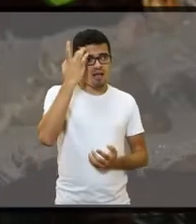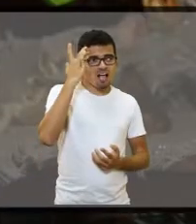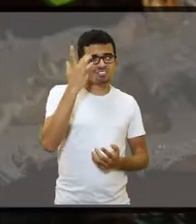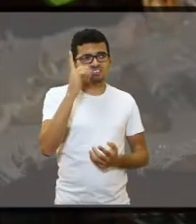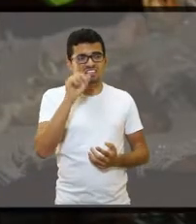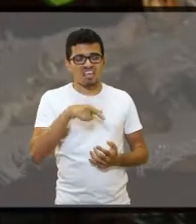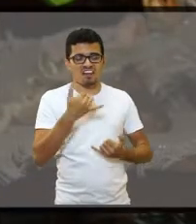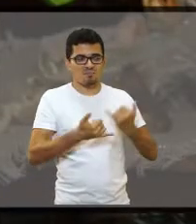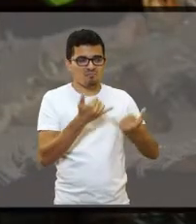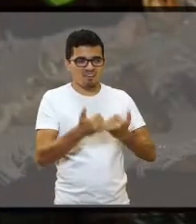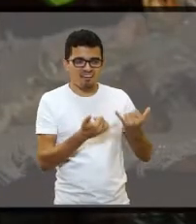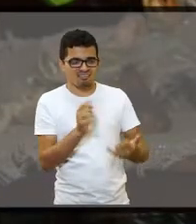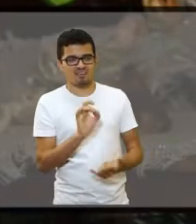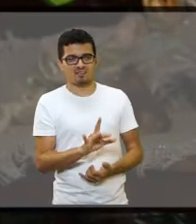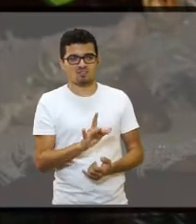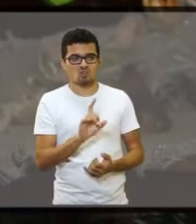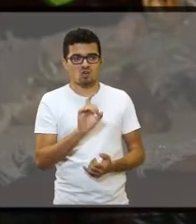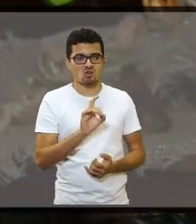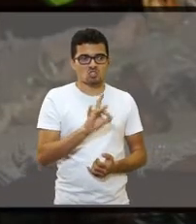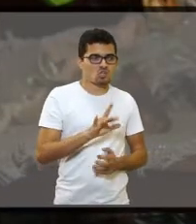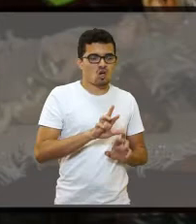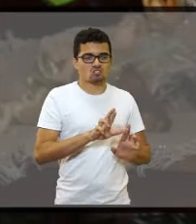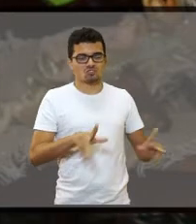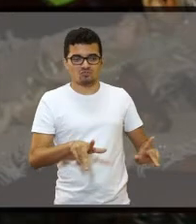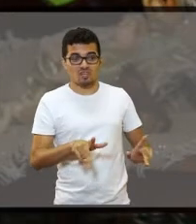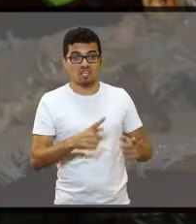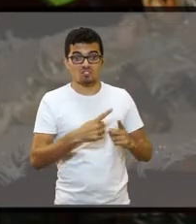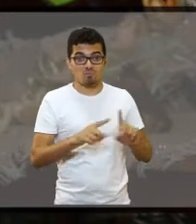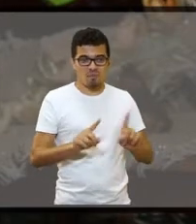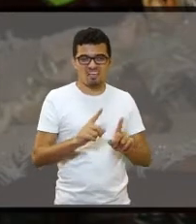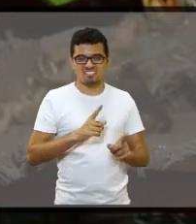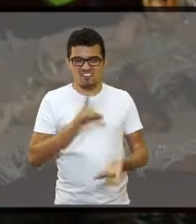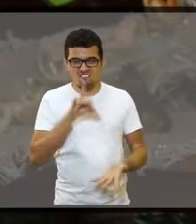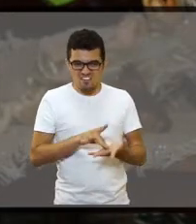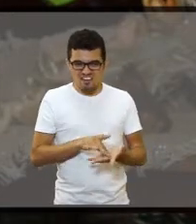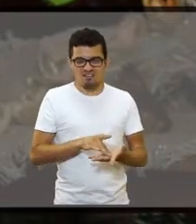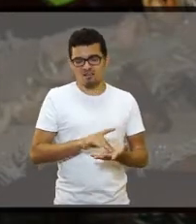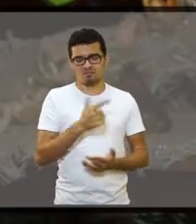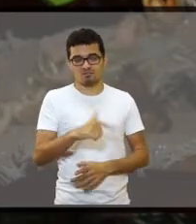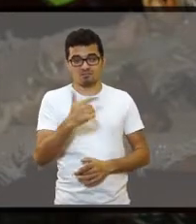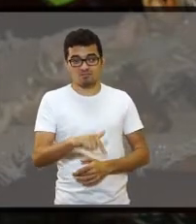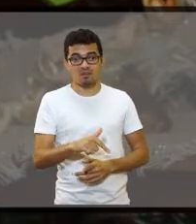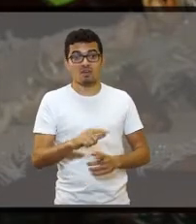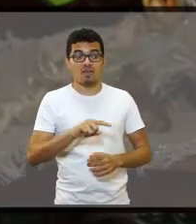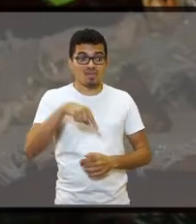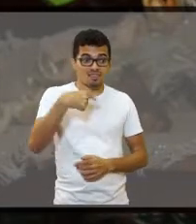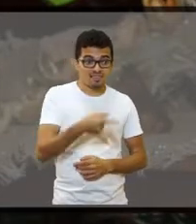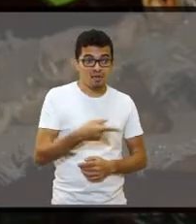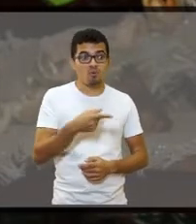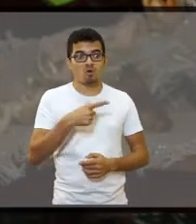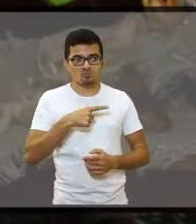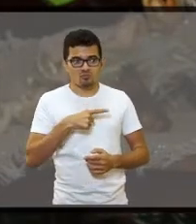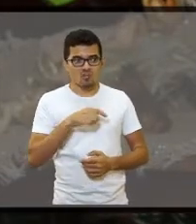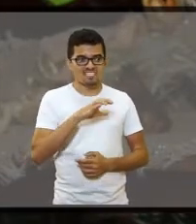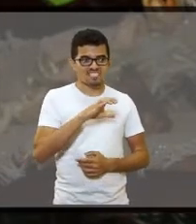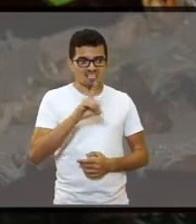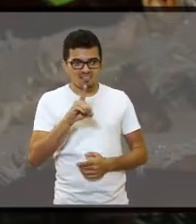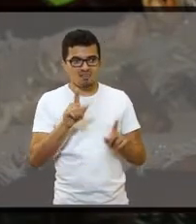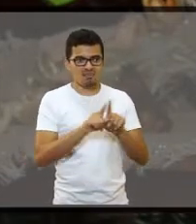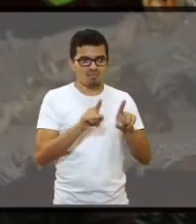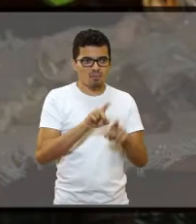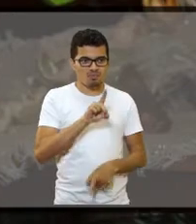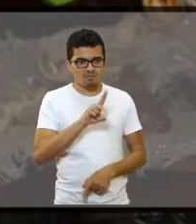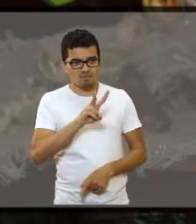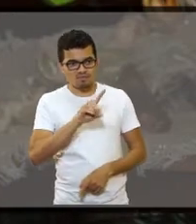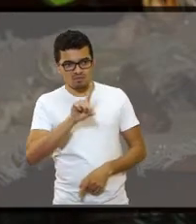que poderia ser uma brincadeira, uma coisa meio diferente comigo. Mas uma coisa que não ia levar muito a sério. E depois como a gente foi gravando CD, gravando